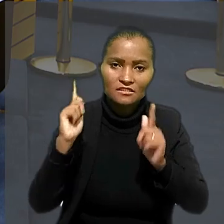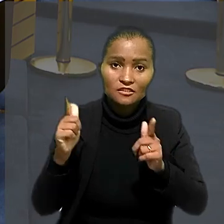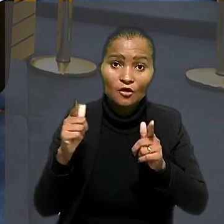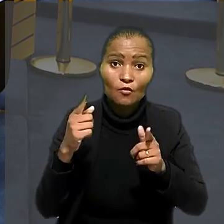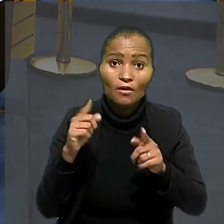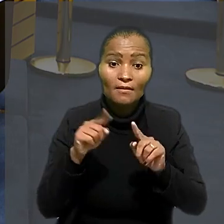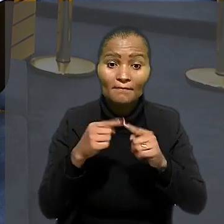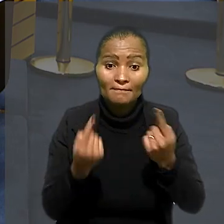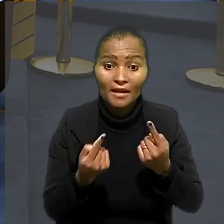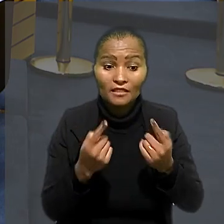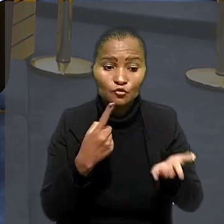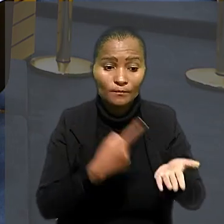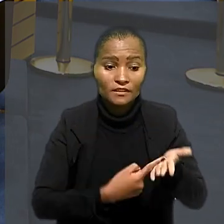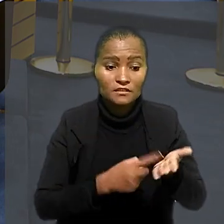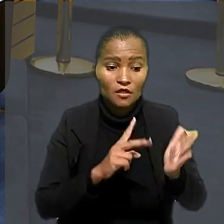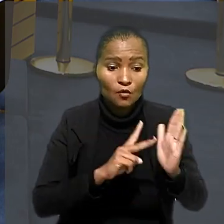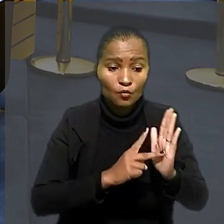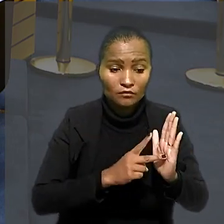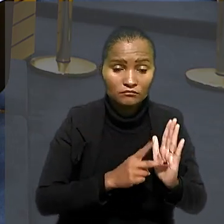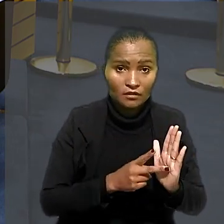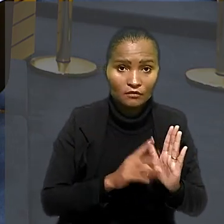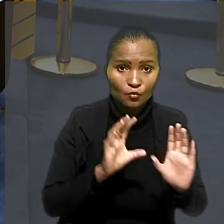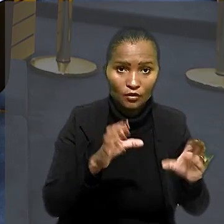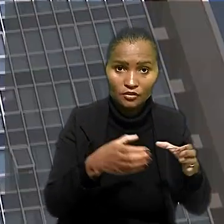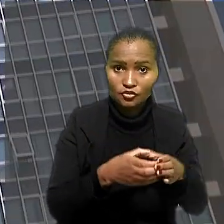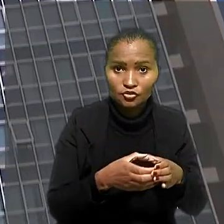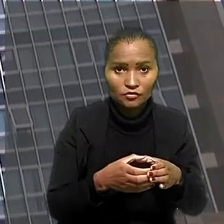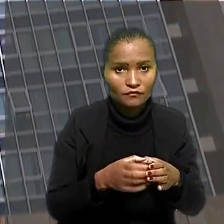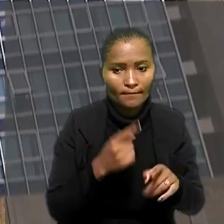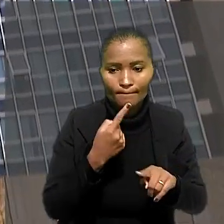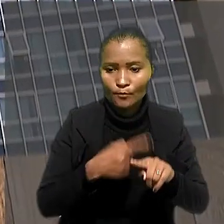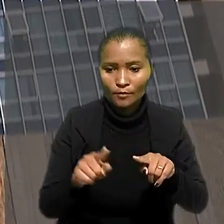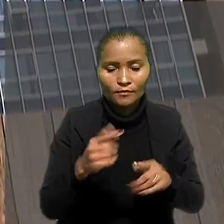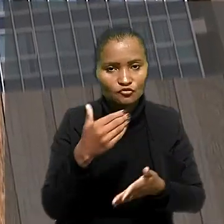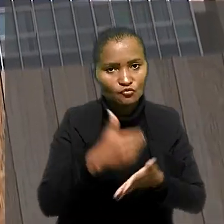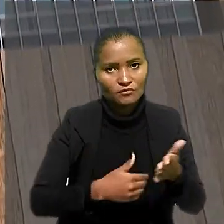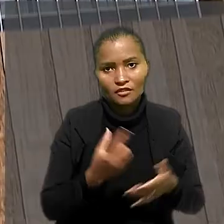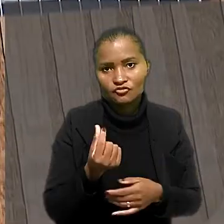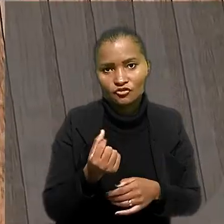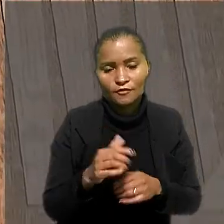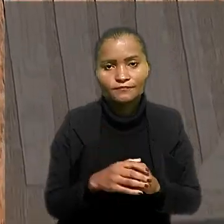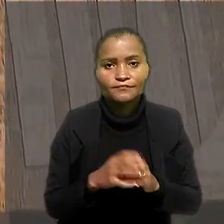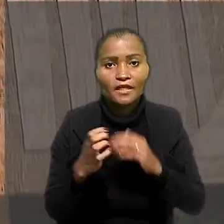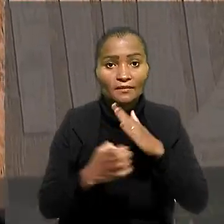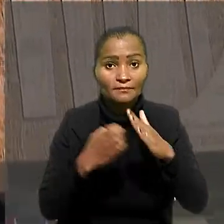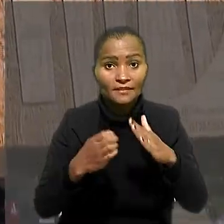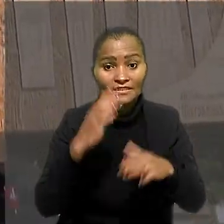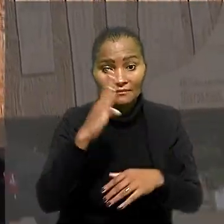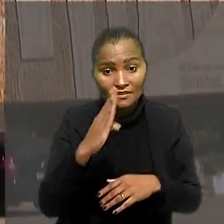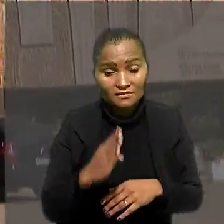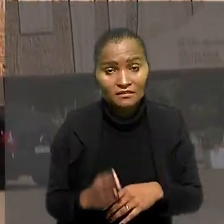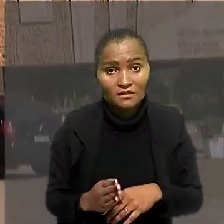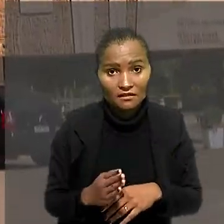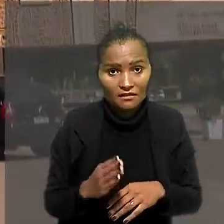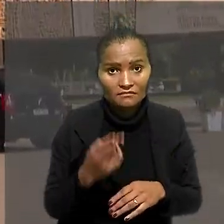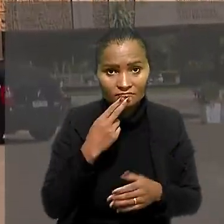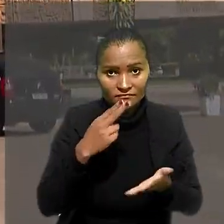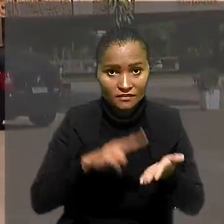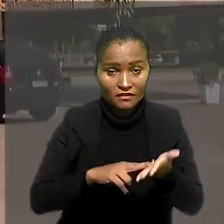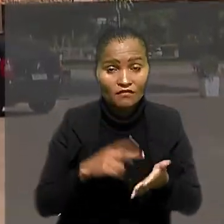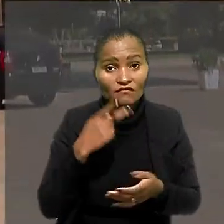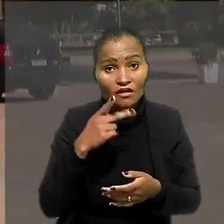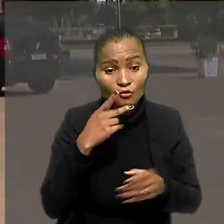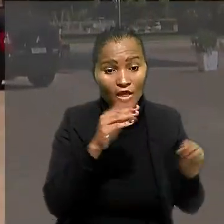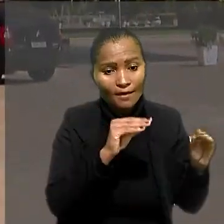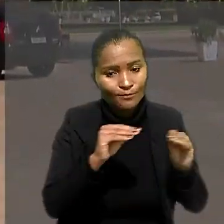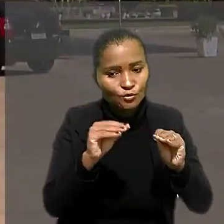proibido o abatimento dos dias parados. A empresa brasileira de Correios e Telégrafos alegou que a mudança de